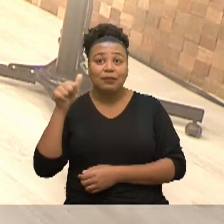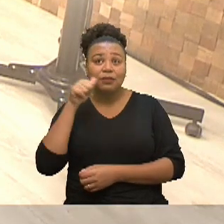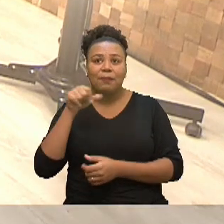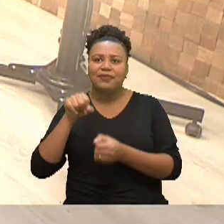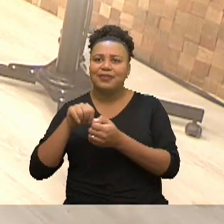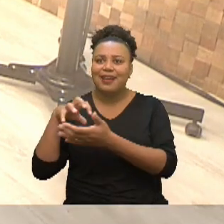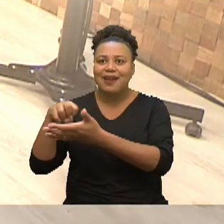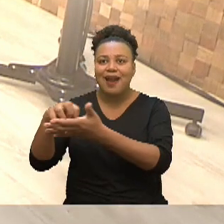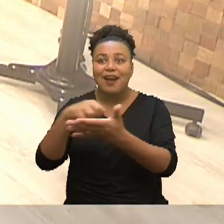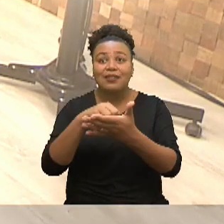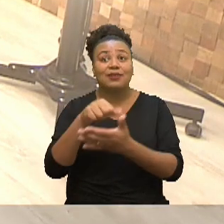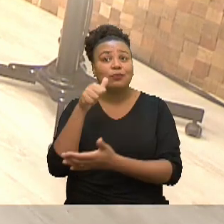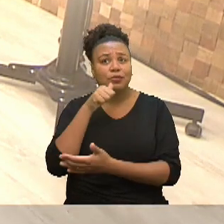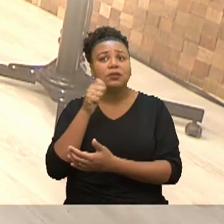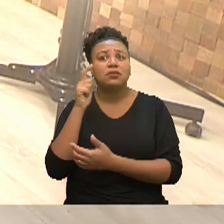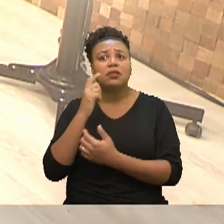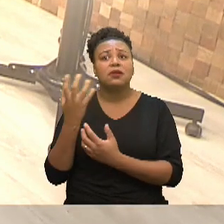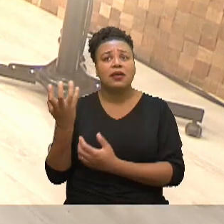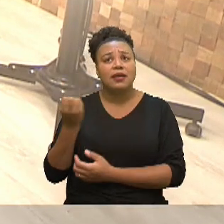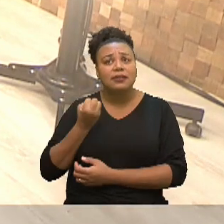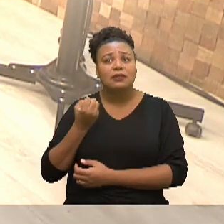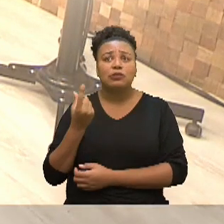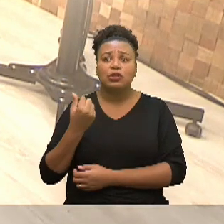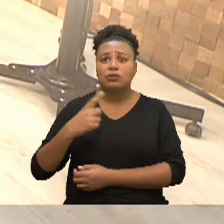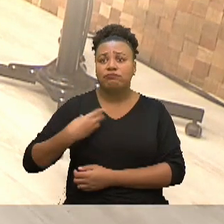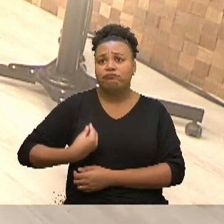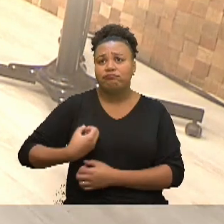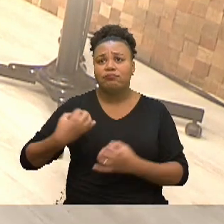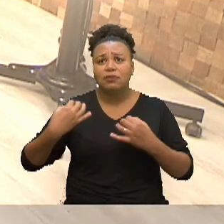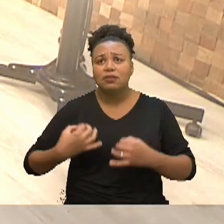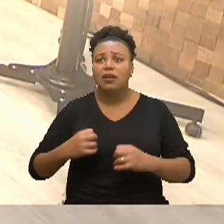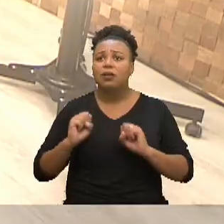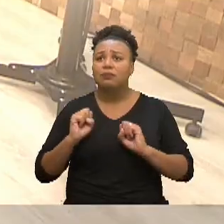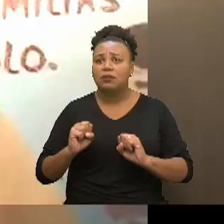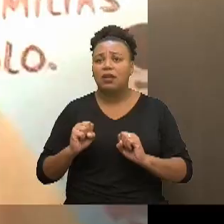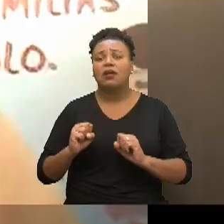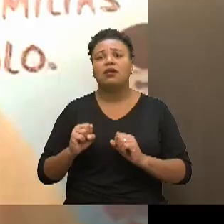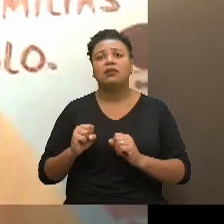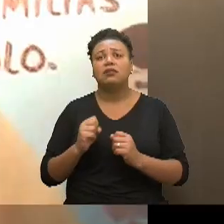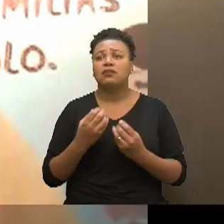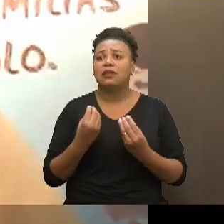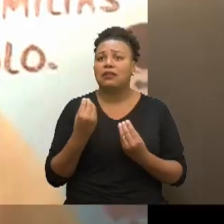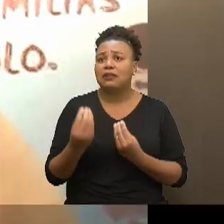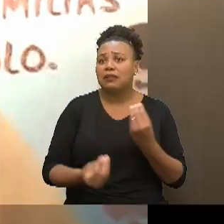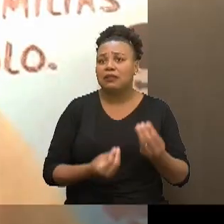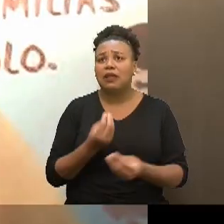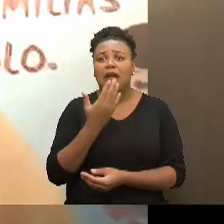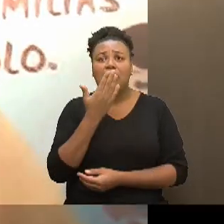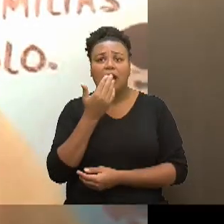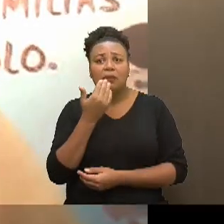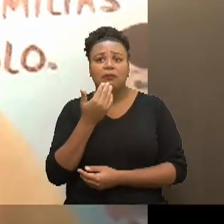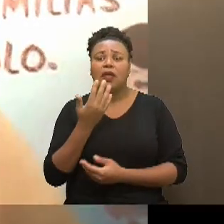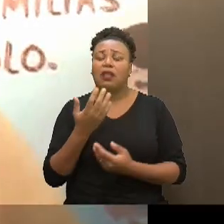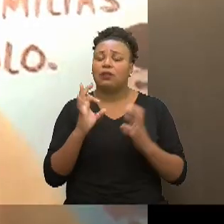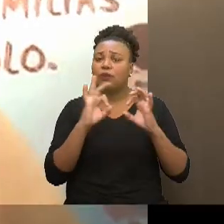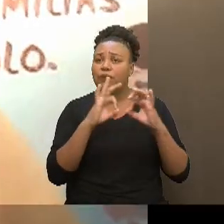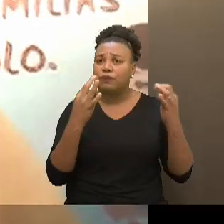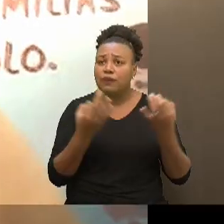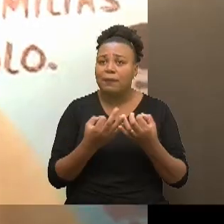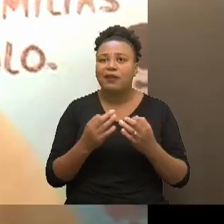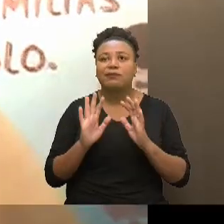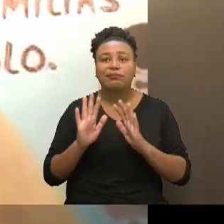mulheres, para que elas recebessem o dinheiro, né, com dignidade, pudessem colocar o alimento, né, na mesa das suas famílias,